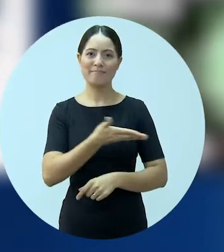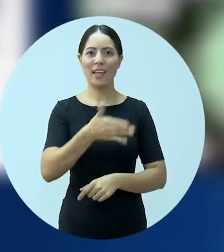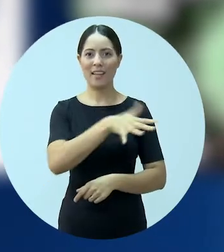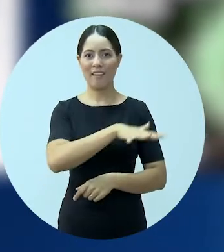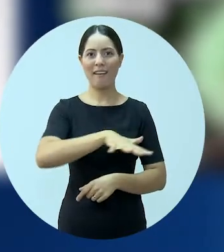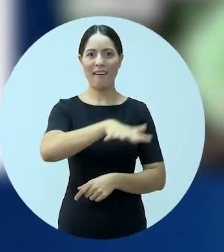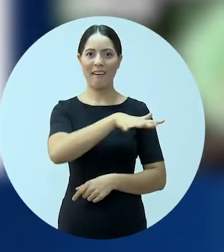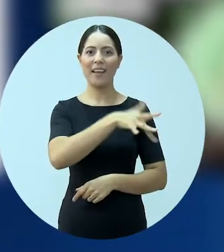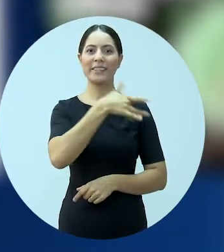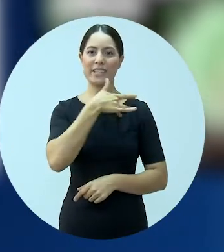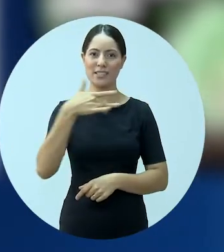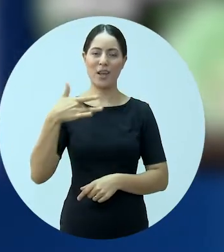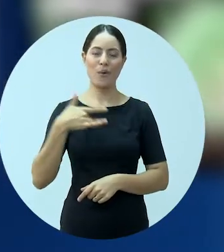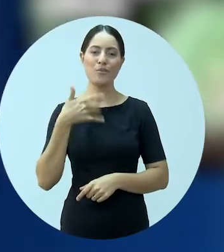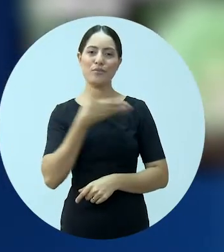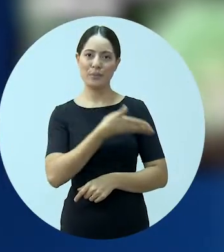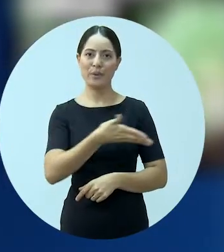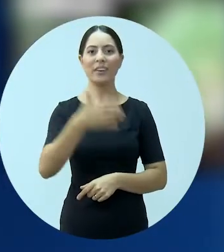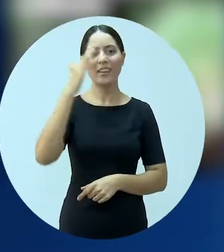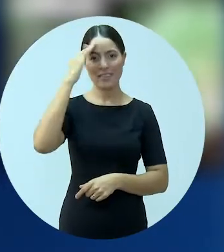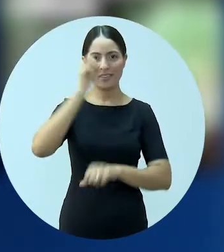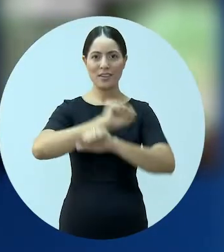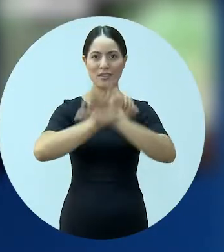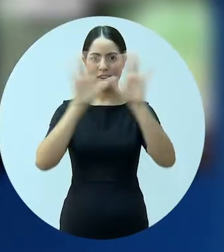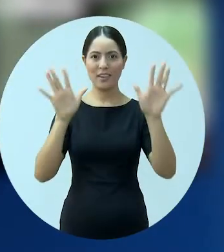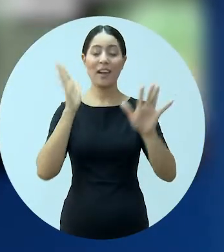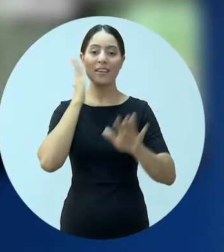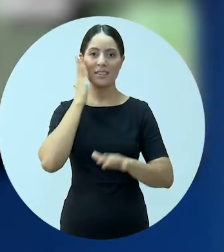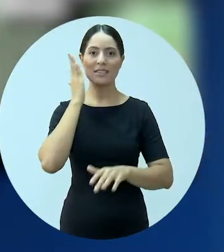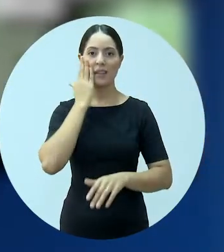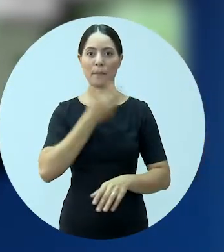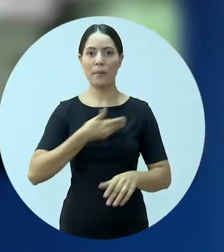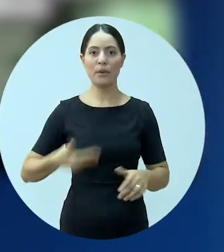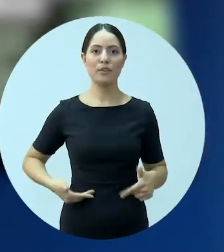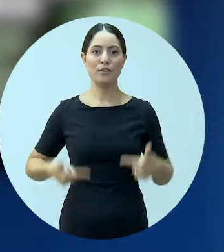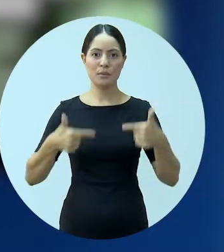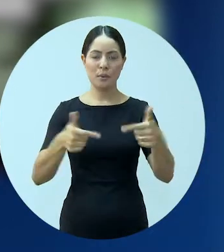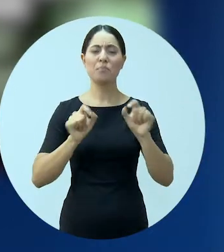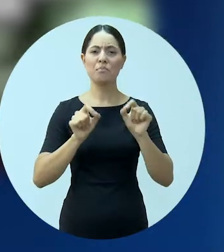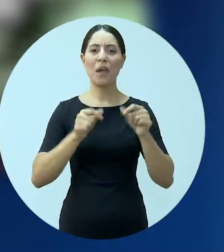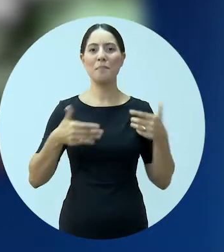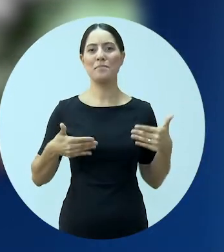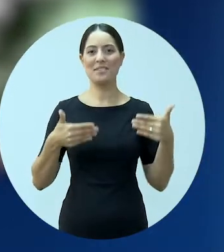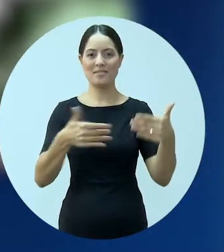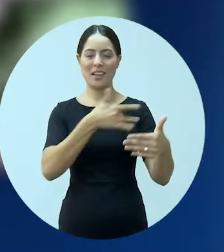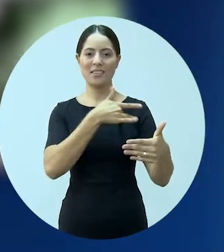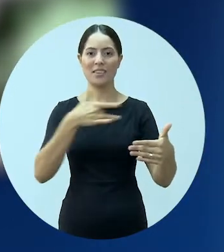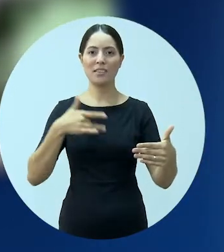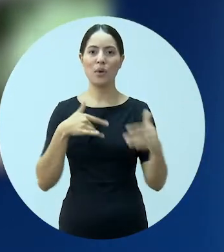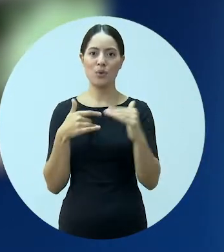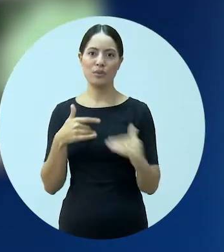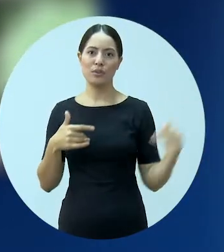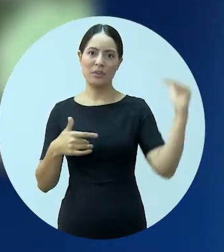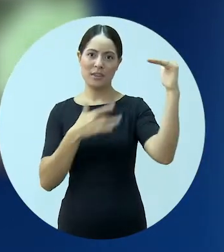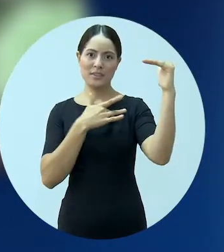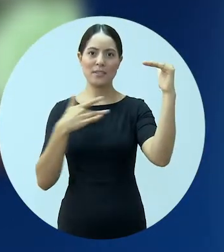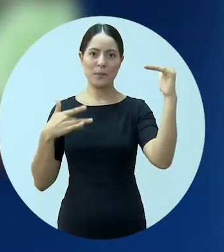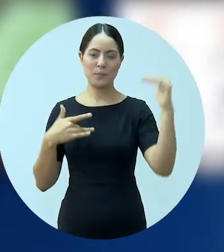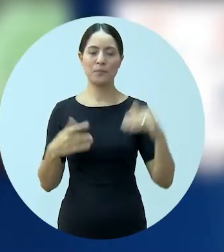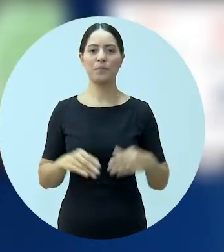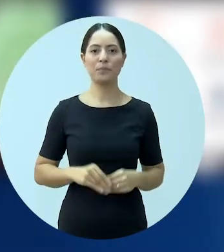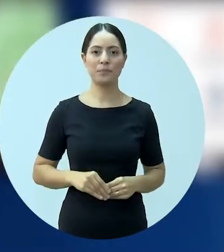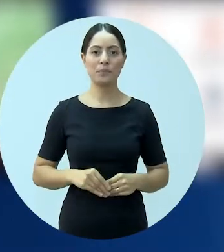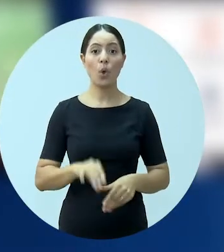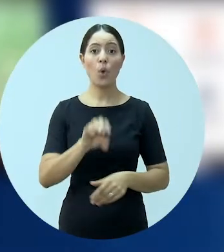daqueles que entendem, daqueles que, de alguma maneira, criam as políticas públicas, que é o Ministério da Saúde, as